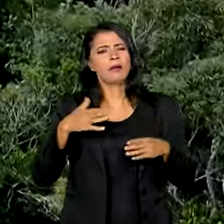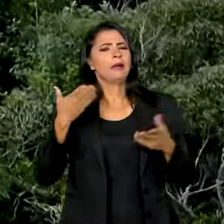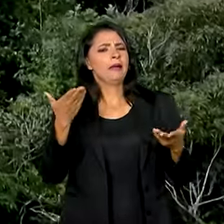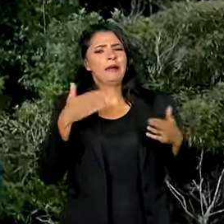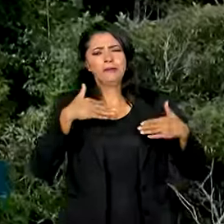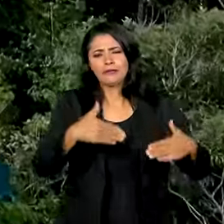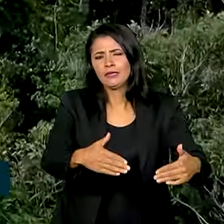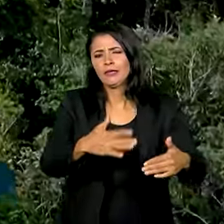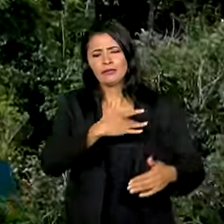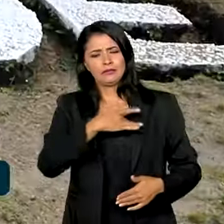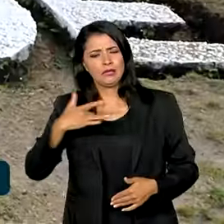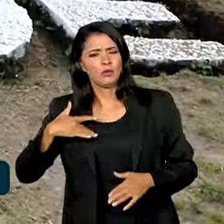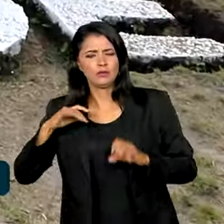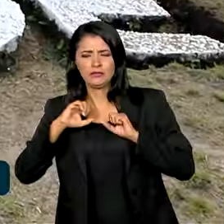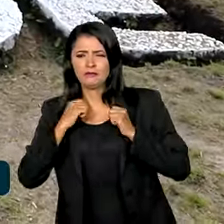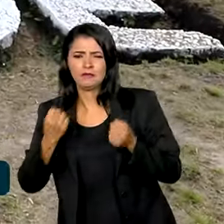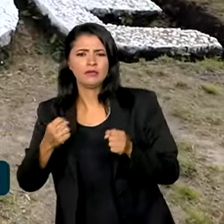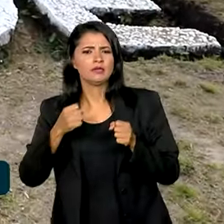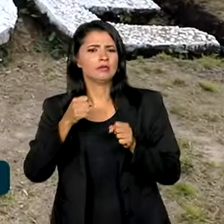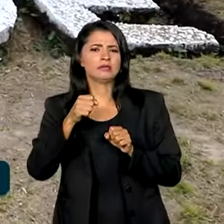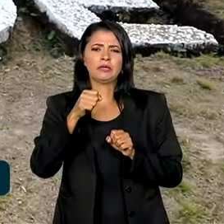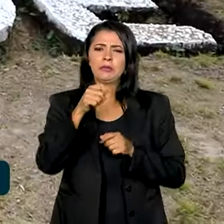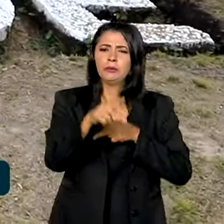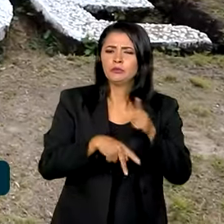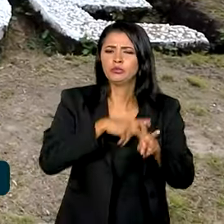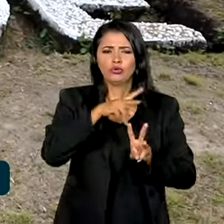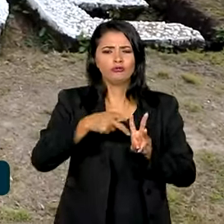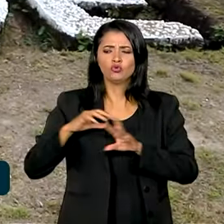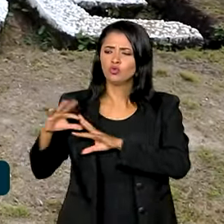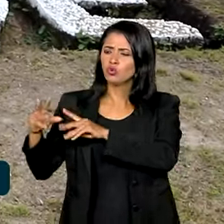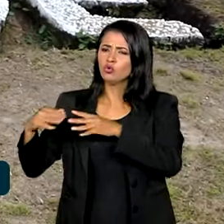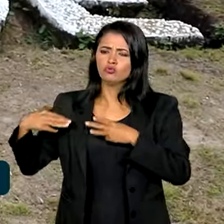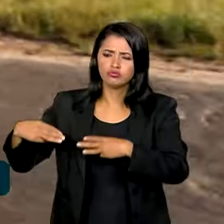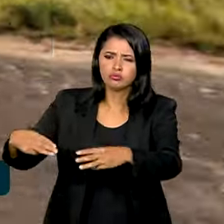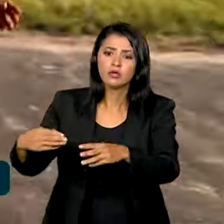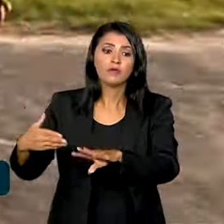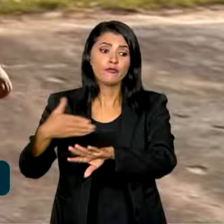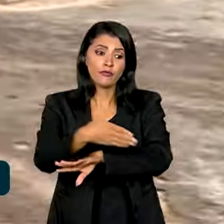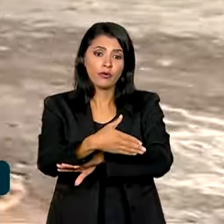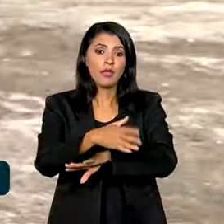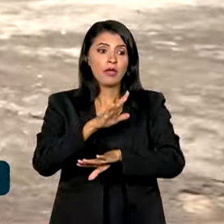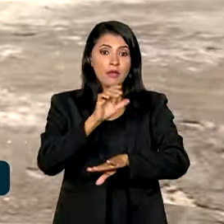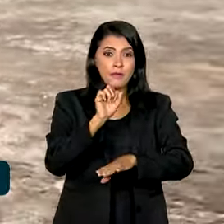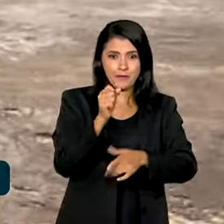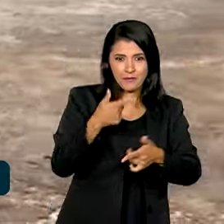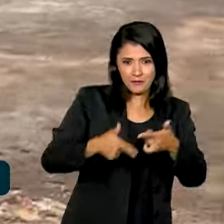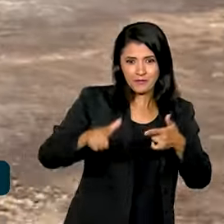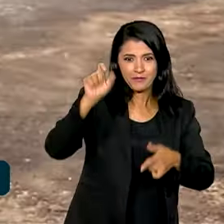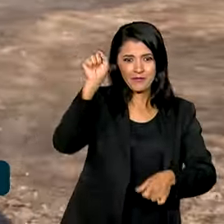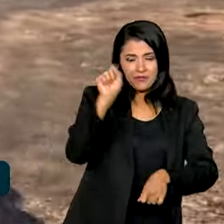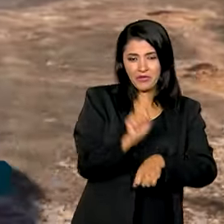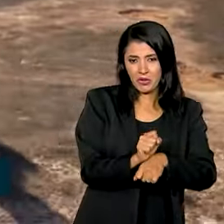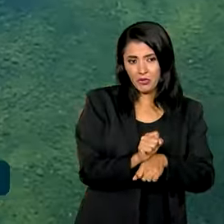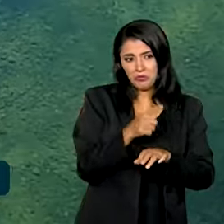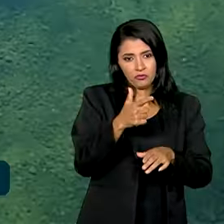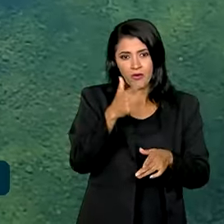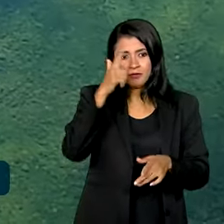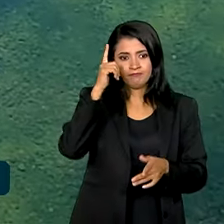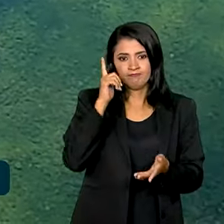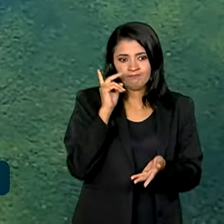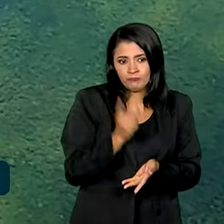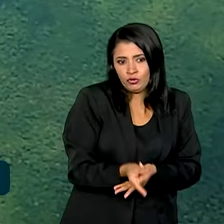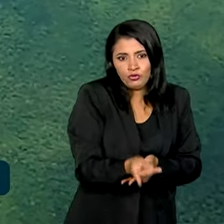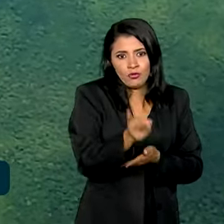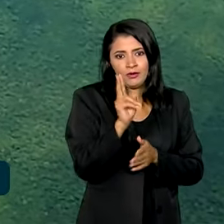de Defesa, povos indígenas, todos os ministérios, enfim. Depois o problema parou, não era uma coisa definitiva, uma operação